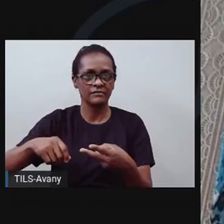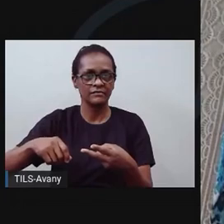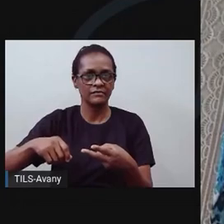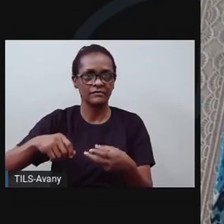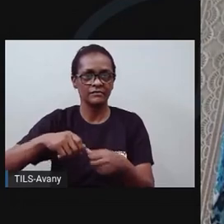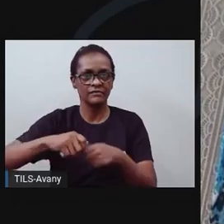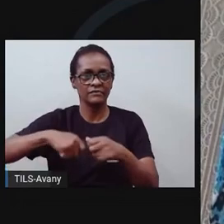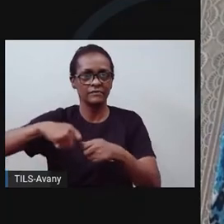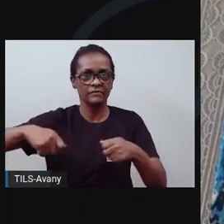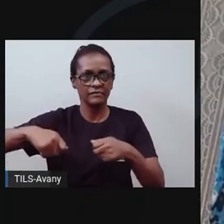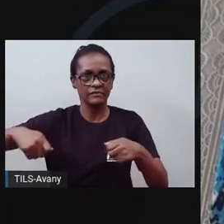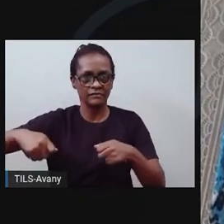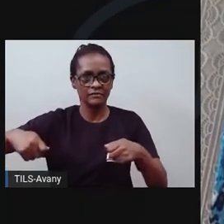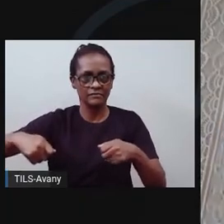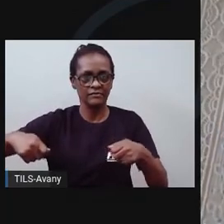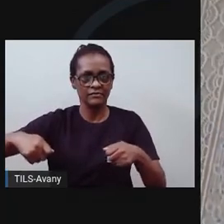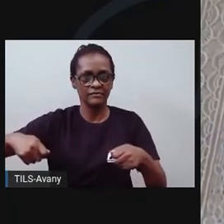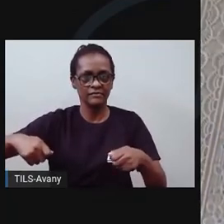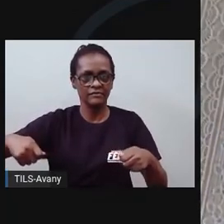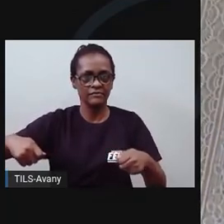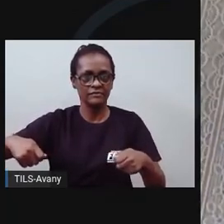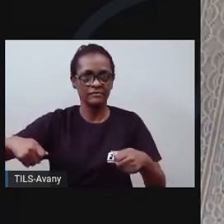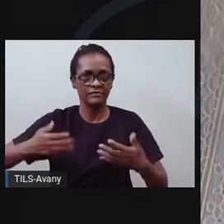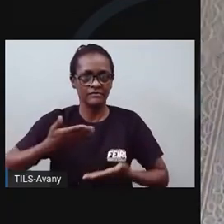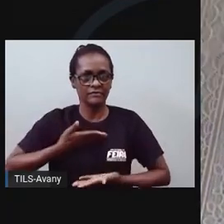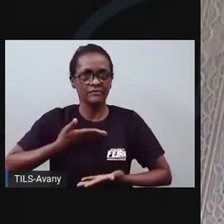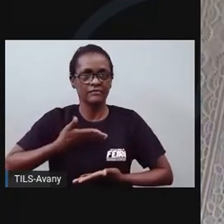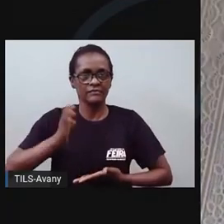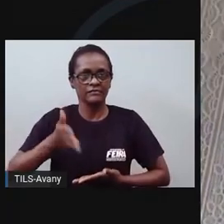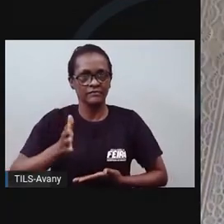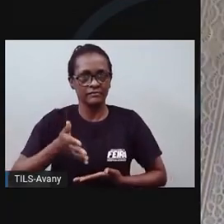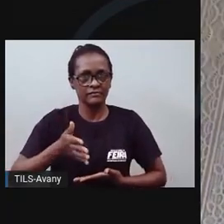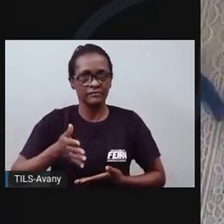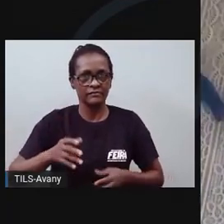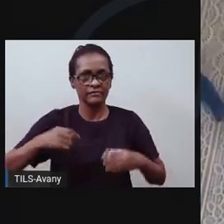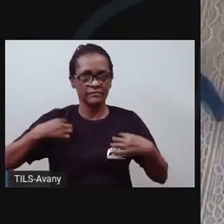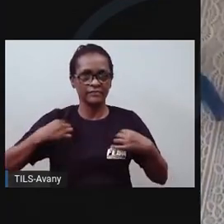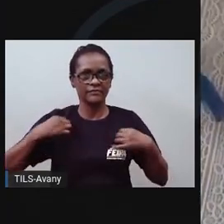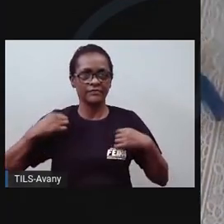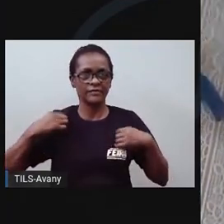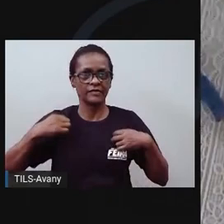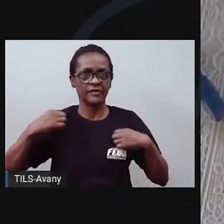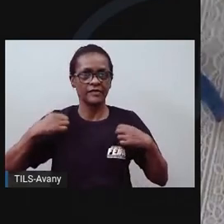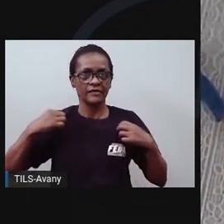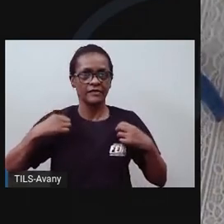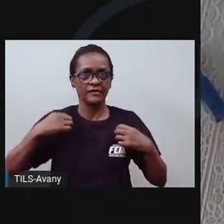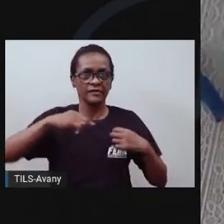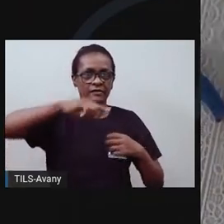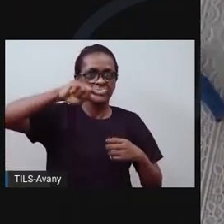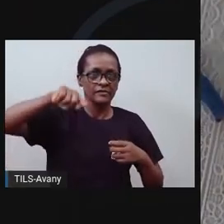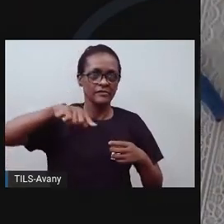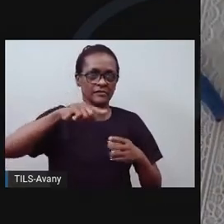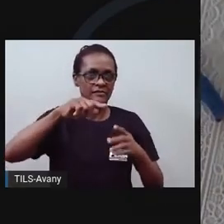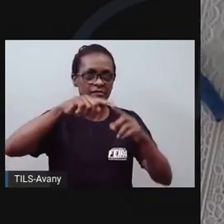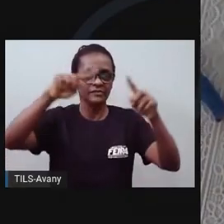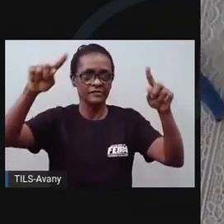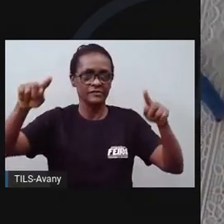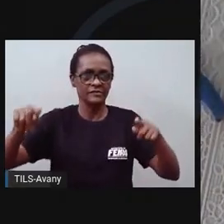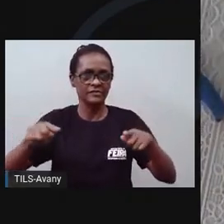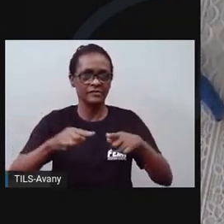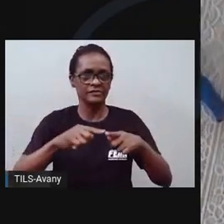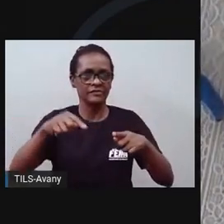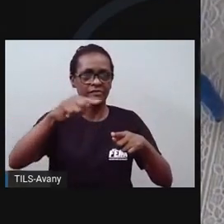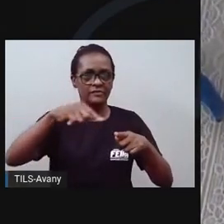fazer as mãos. O corpinho está pronto. Vamos medir o vestido e fazer um furo no meio para passar a cabeça.